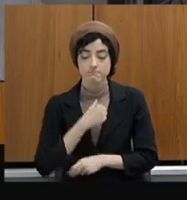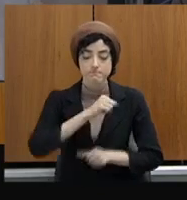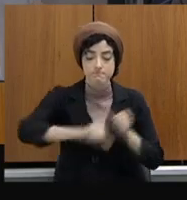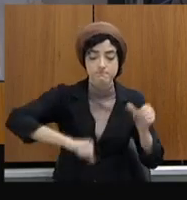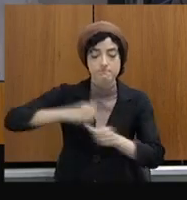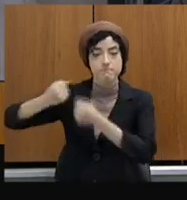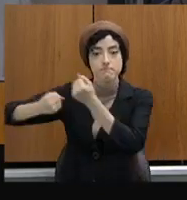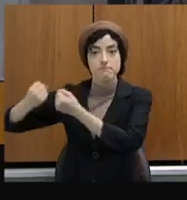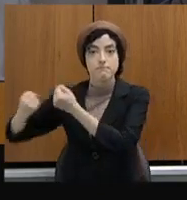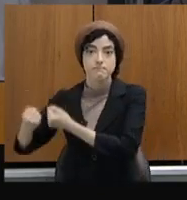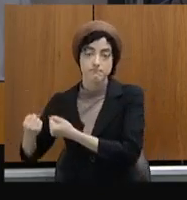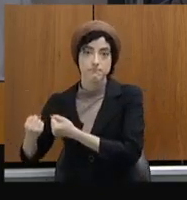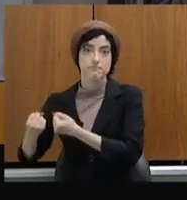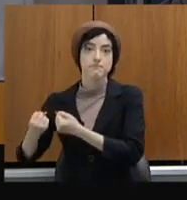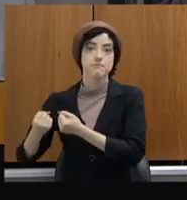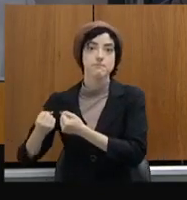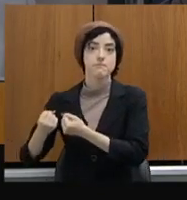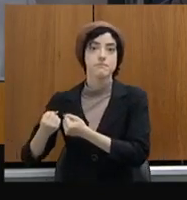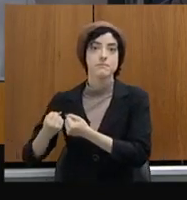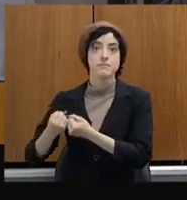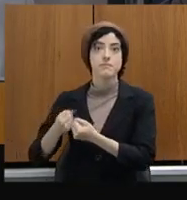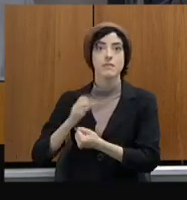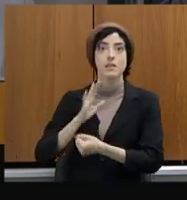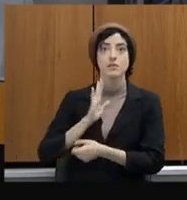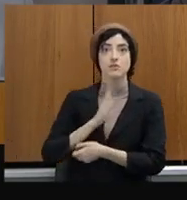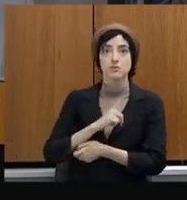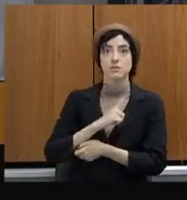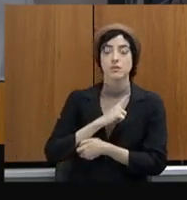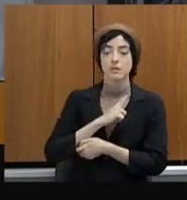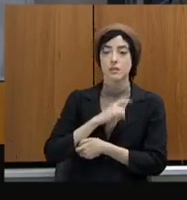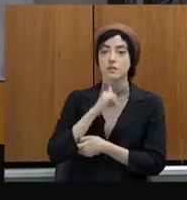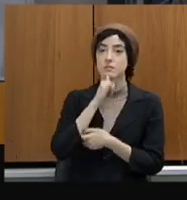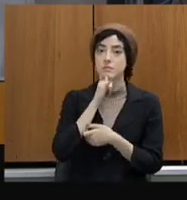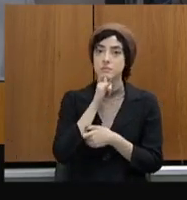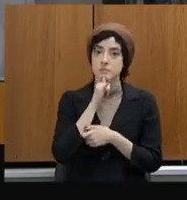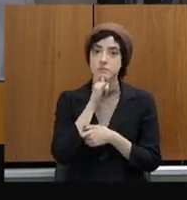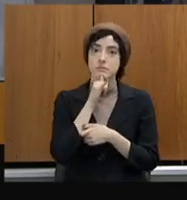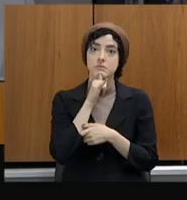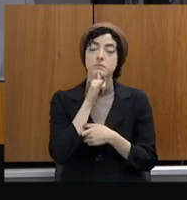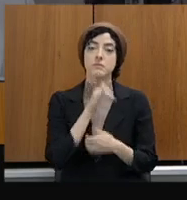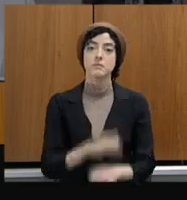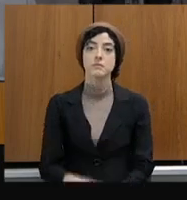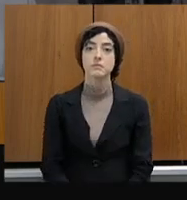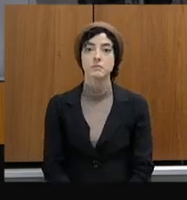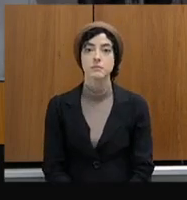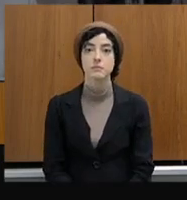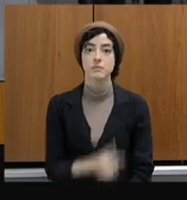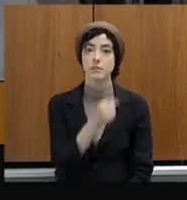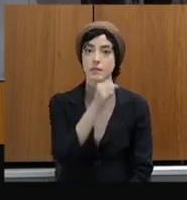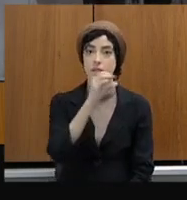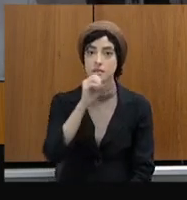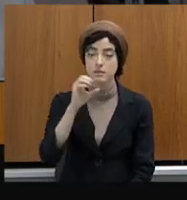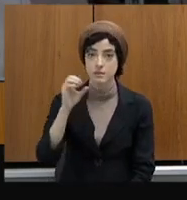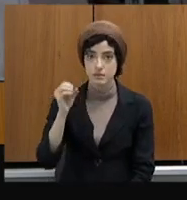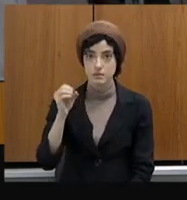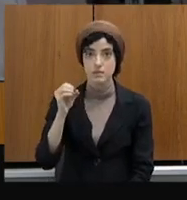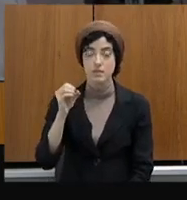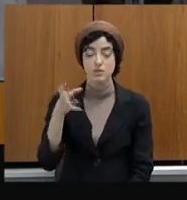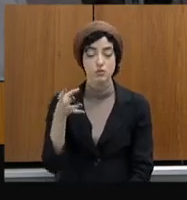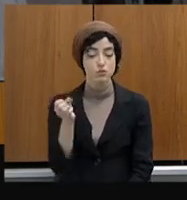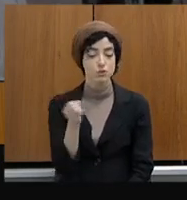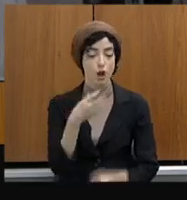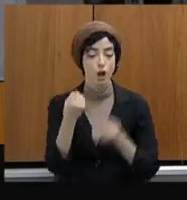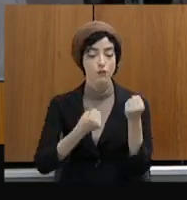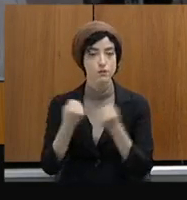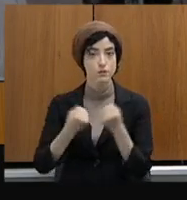na nossa frota, nós tivemos aí um conjunto de 732 novos veículos, e isso